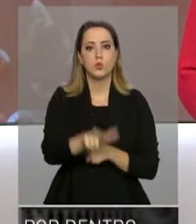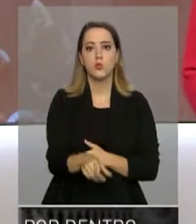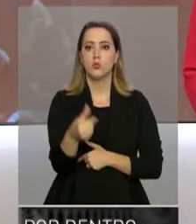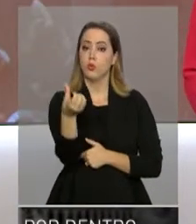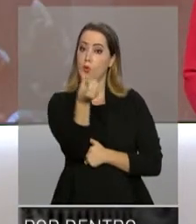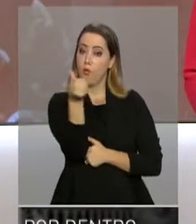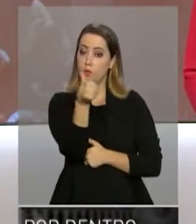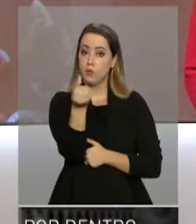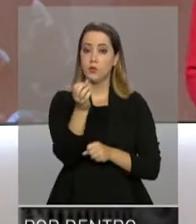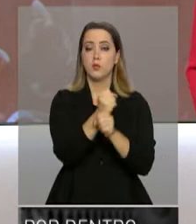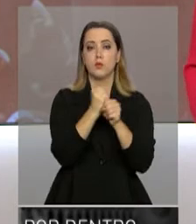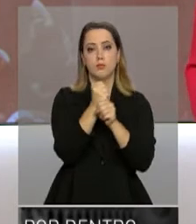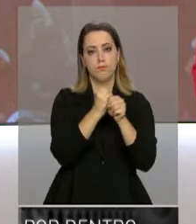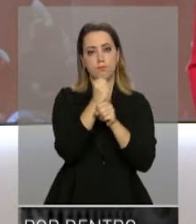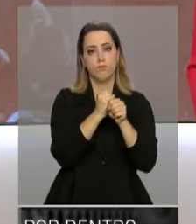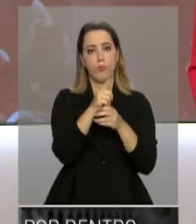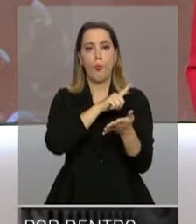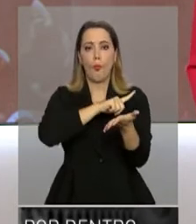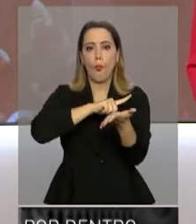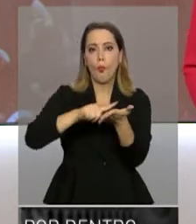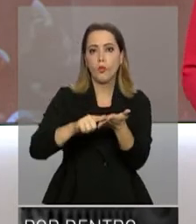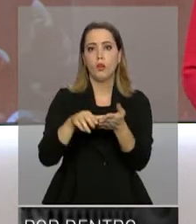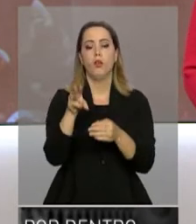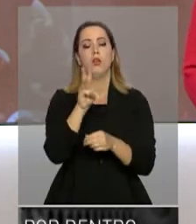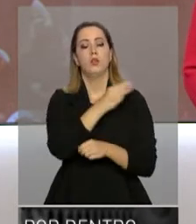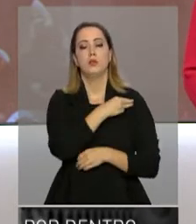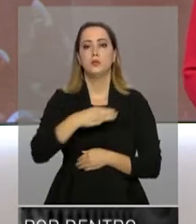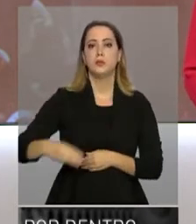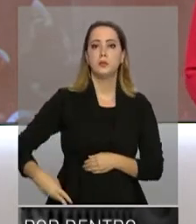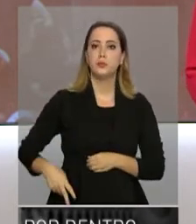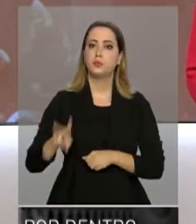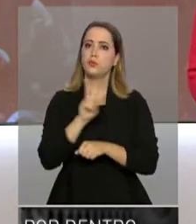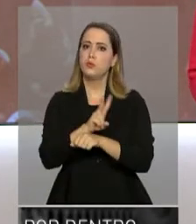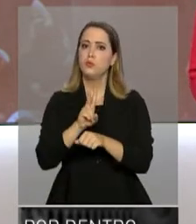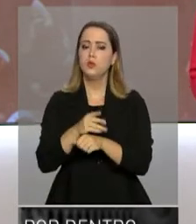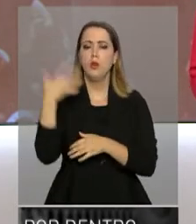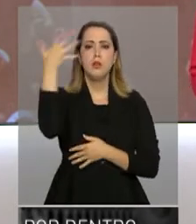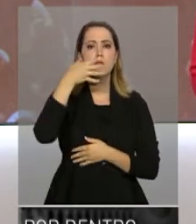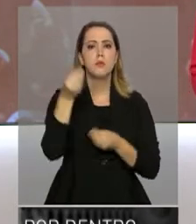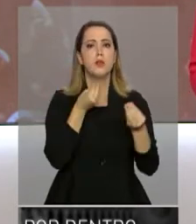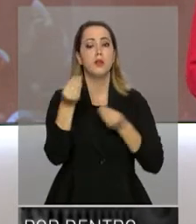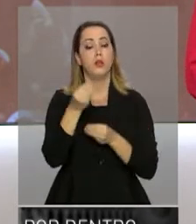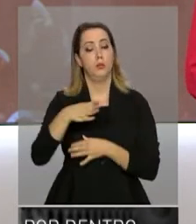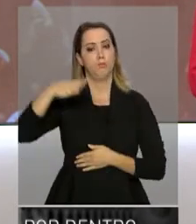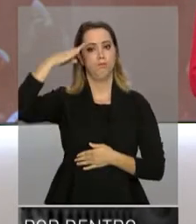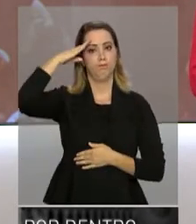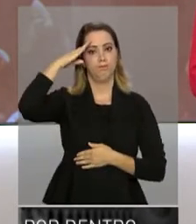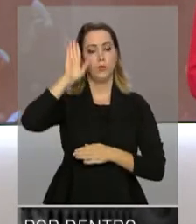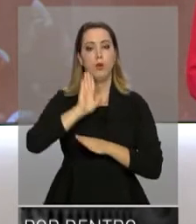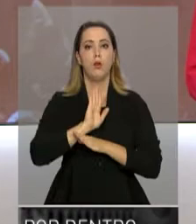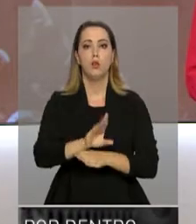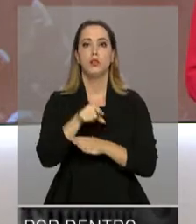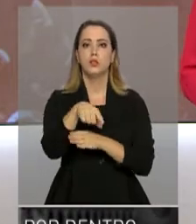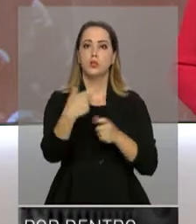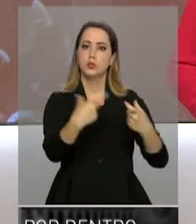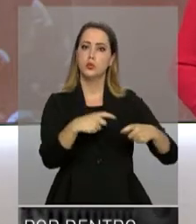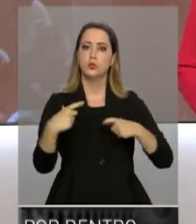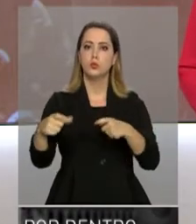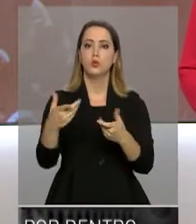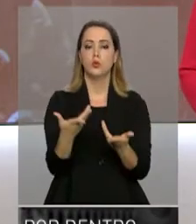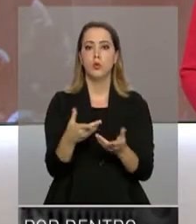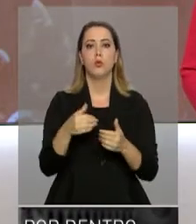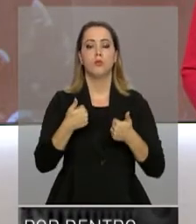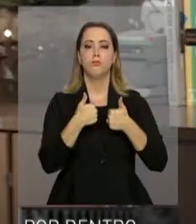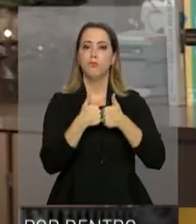seguido de seca. O ministro Raul Júgman explica como as Forças Armadas ajudam a região por meio da Operação